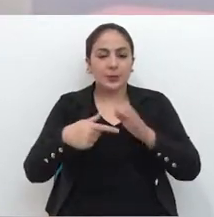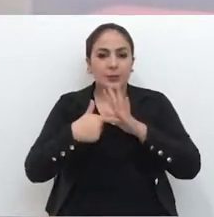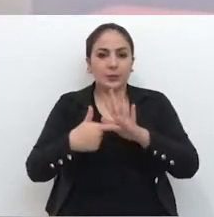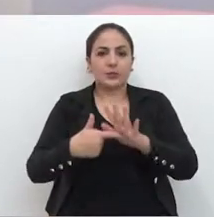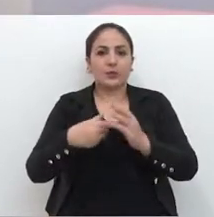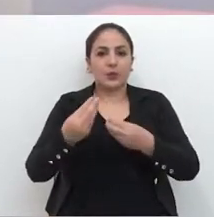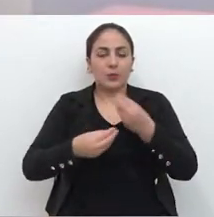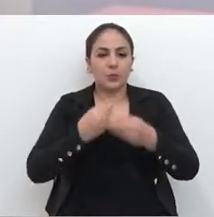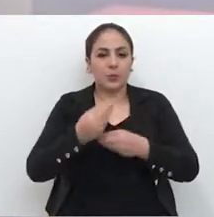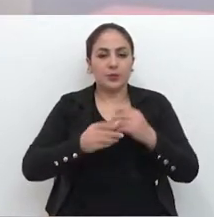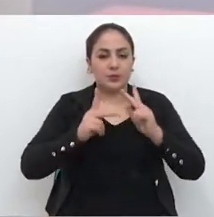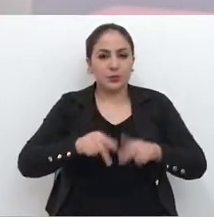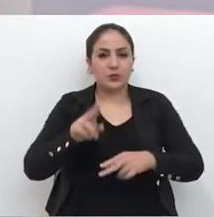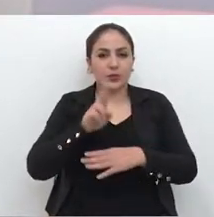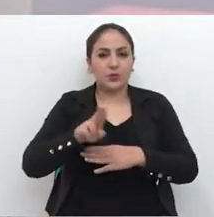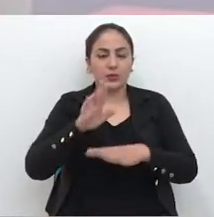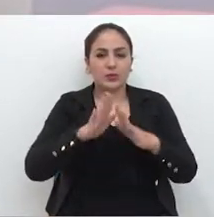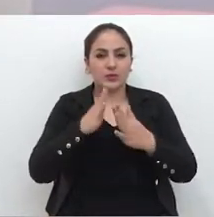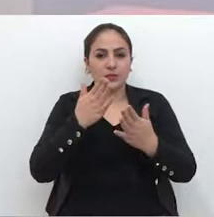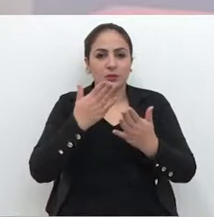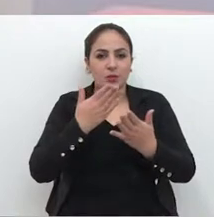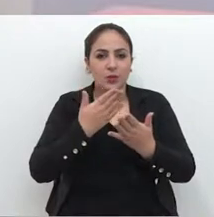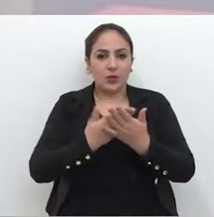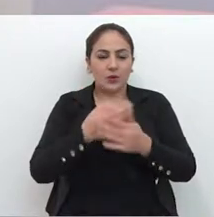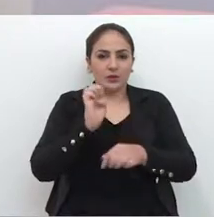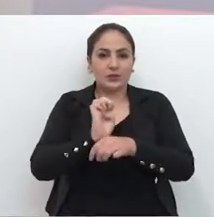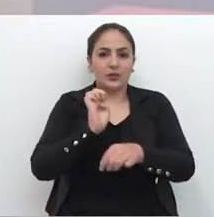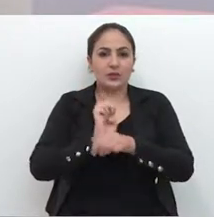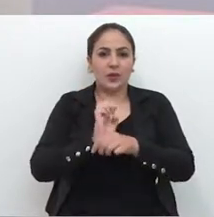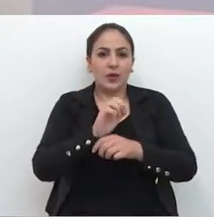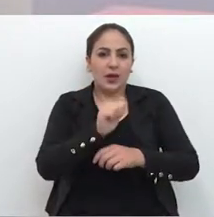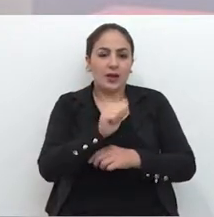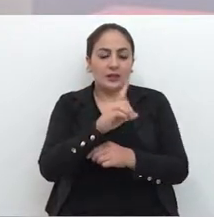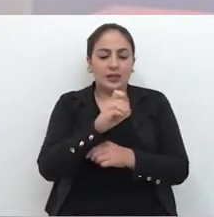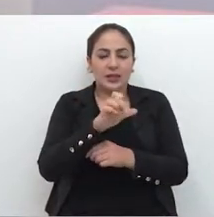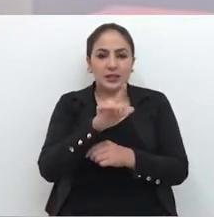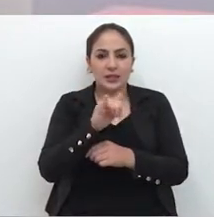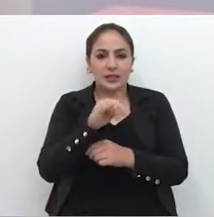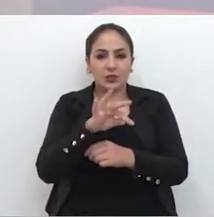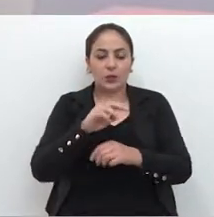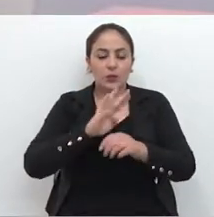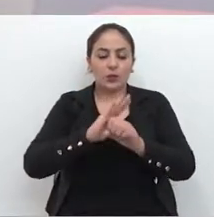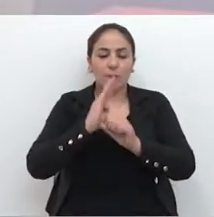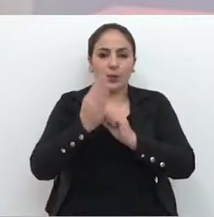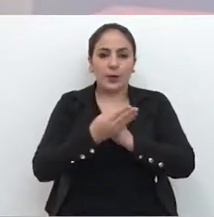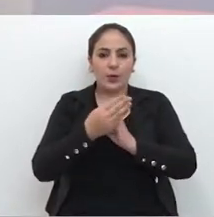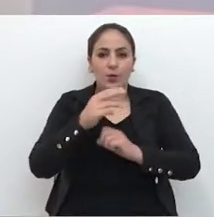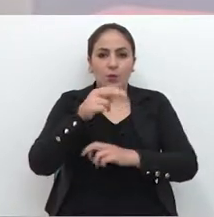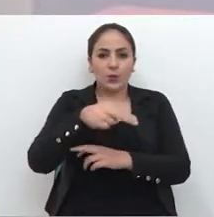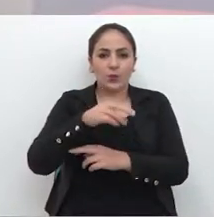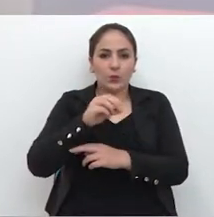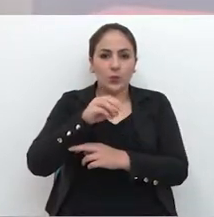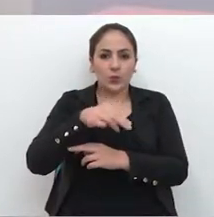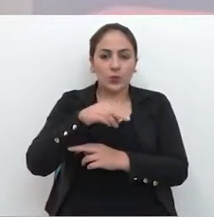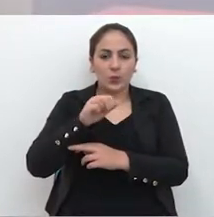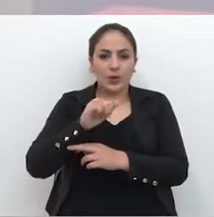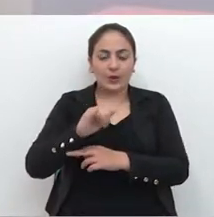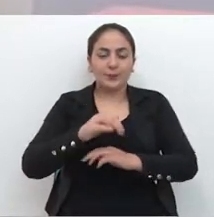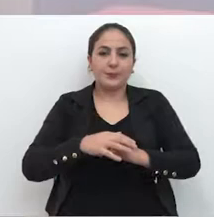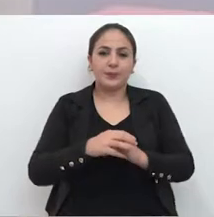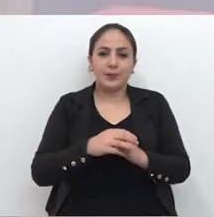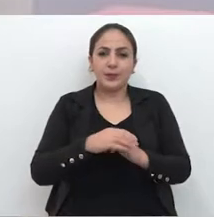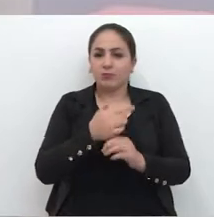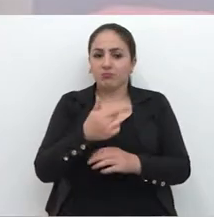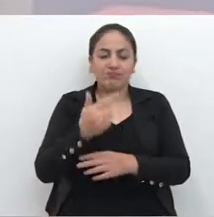demandas apresentadas por usuários da escola estadual Adelino Pereira Simões, localizada no bairro Nonoai. Sem